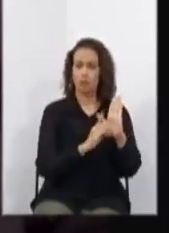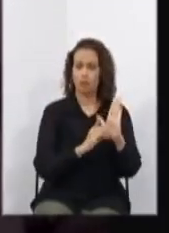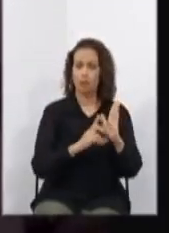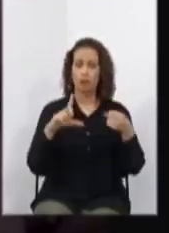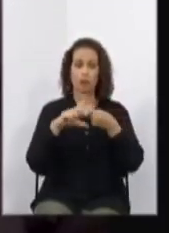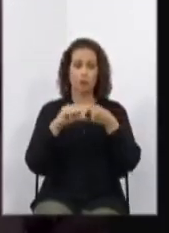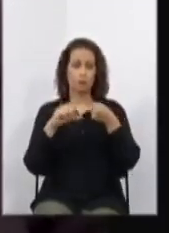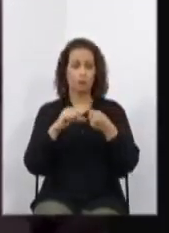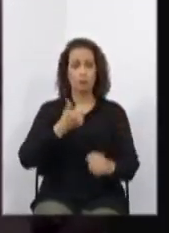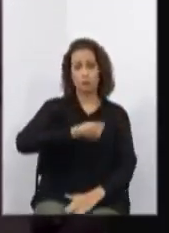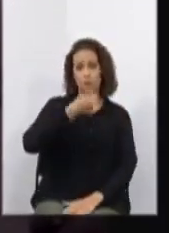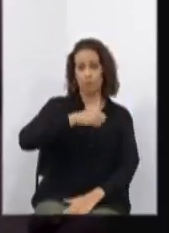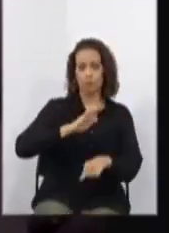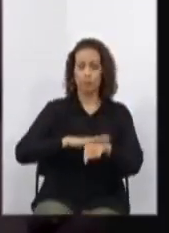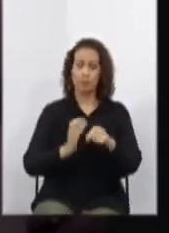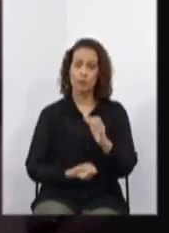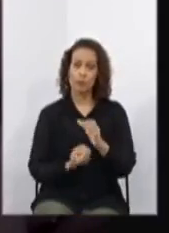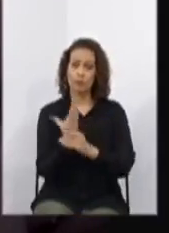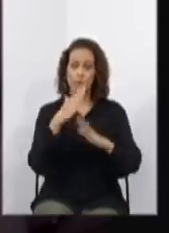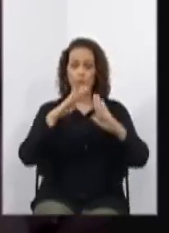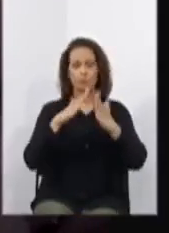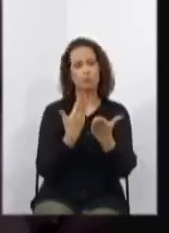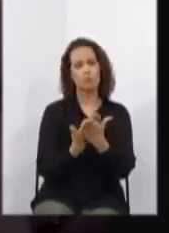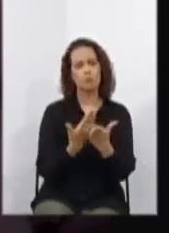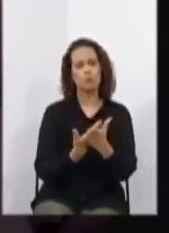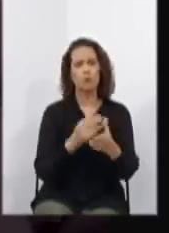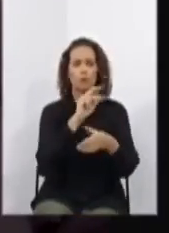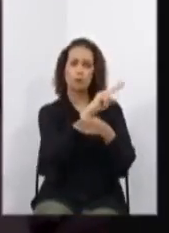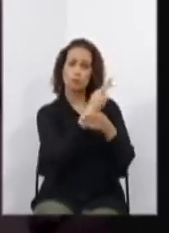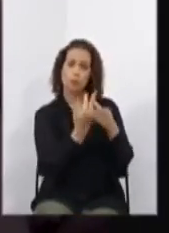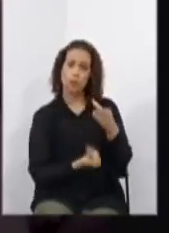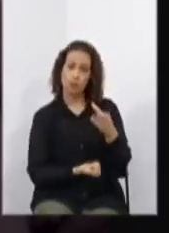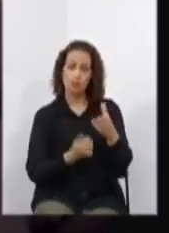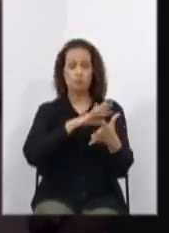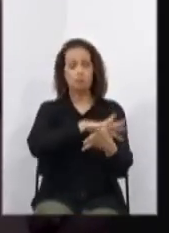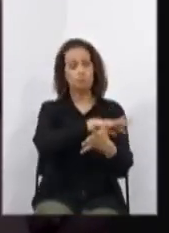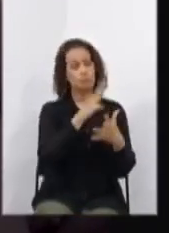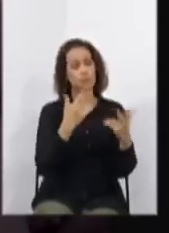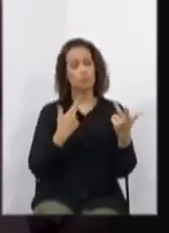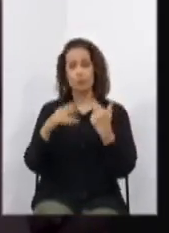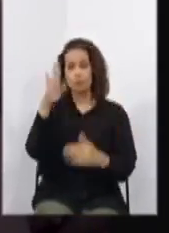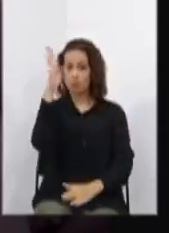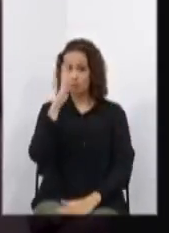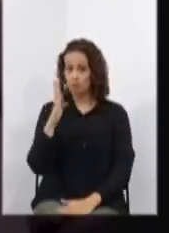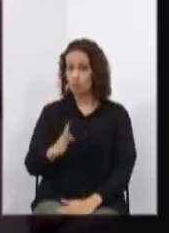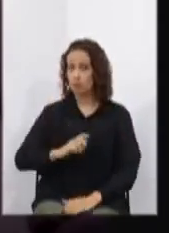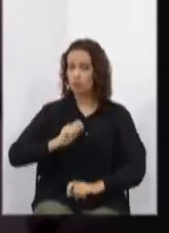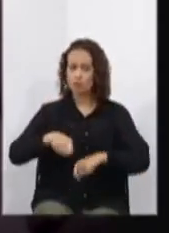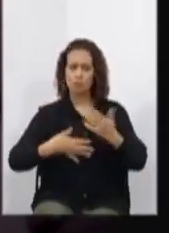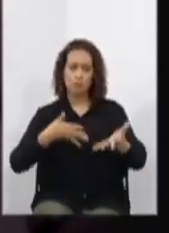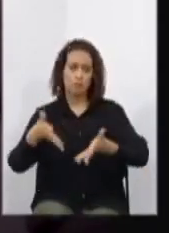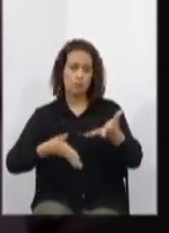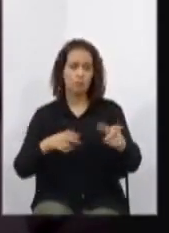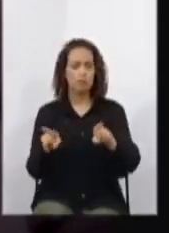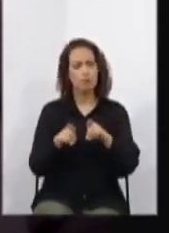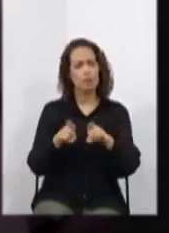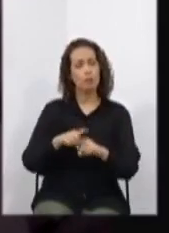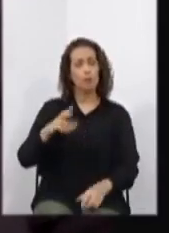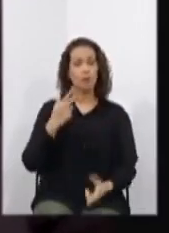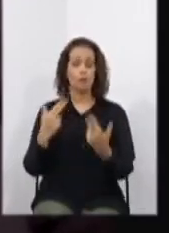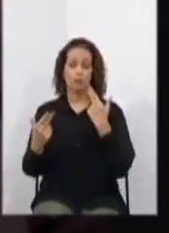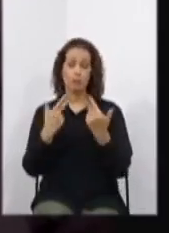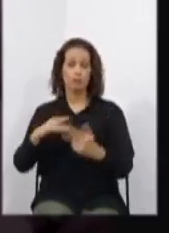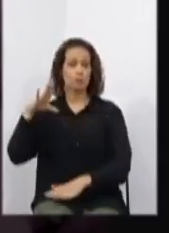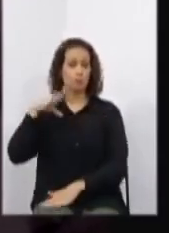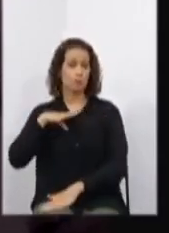1º, a criação de escolas bilíngues em língua brasileira de sinais, libras e língua portuguesa, no